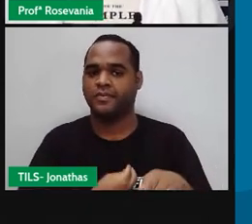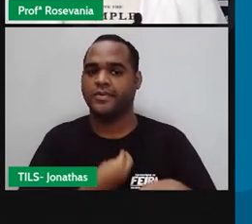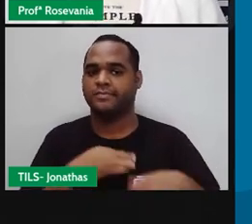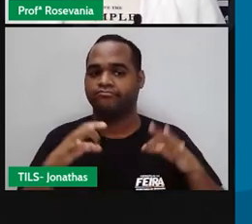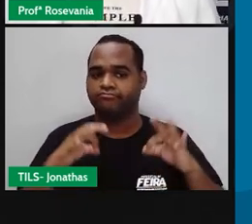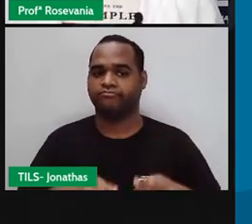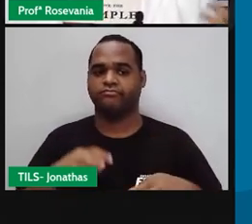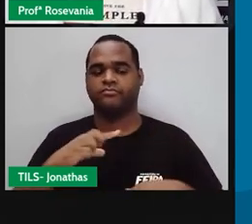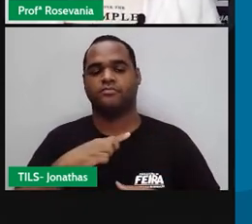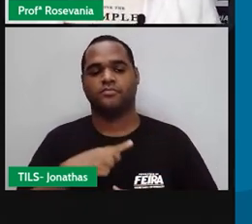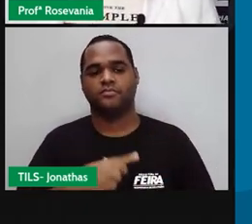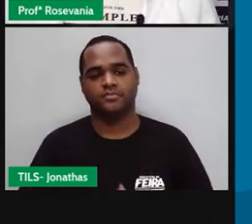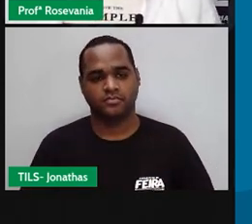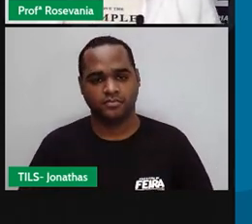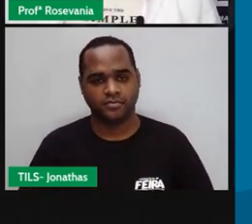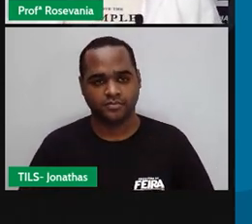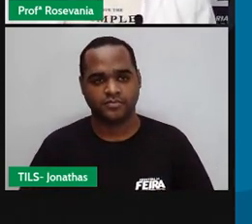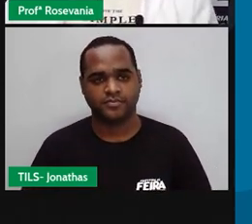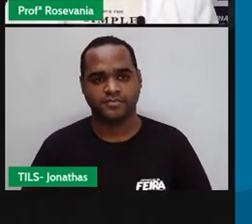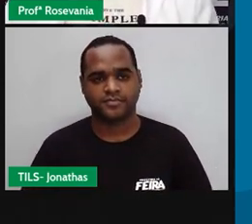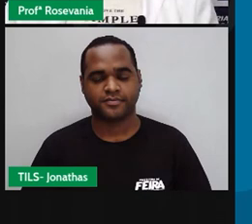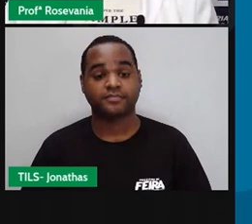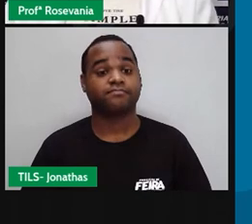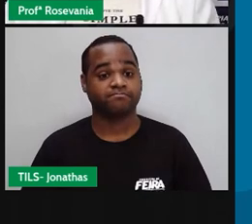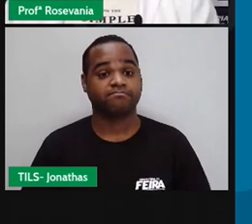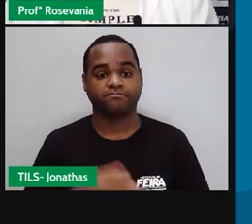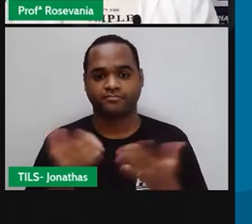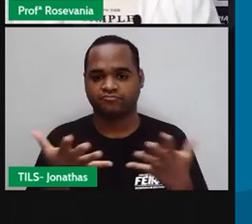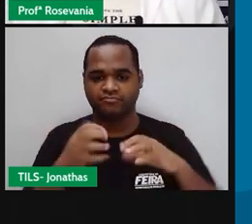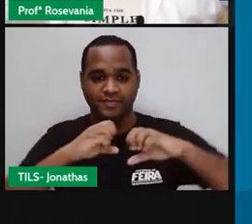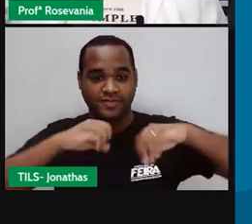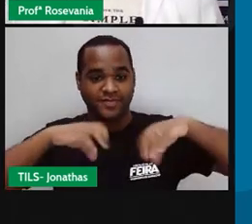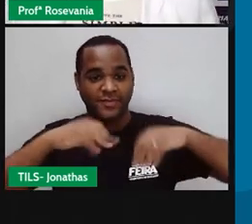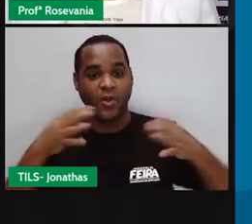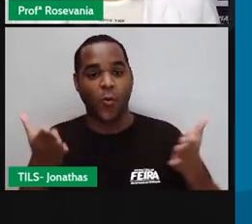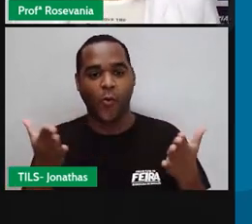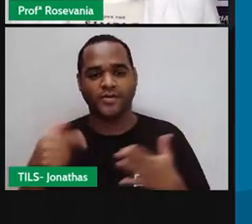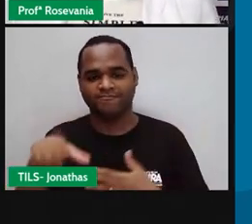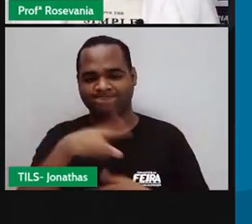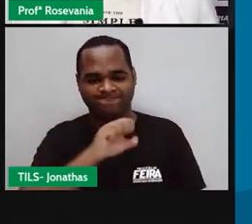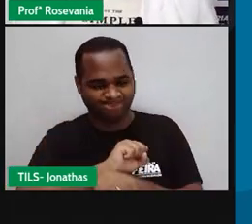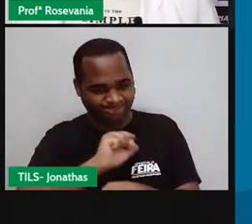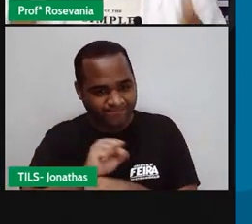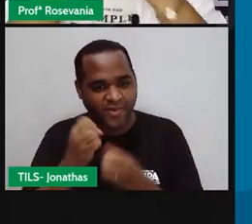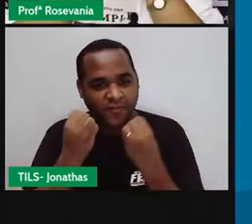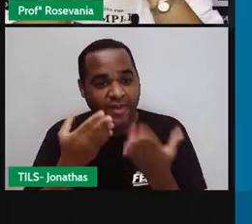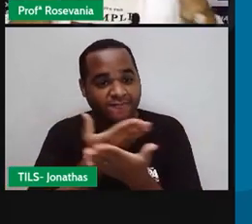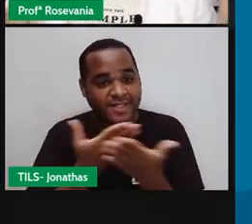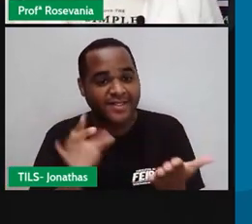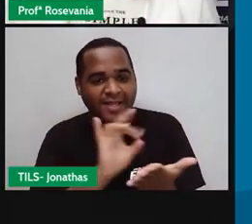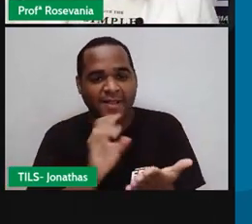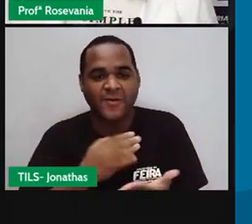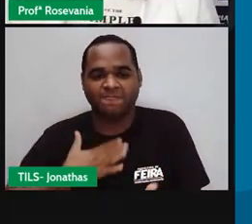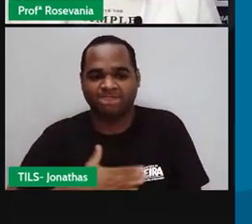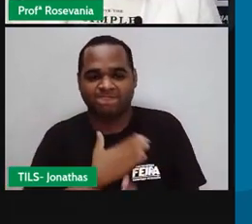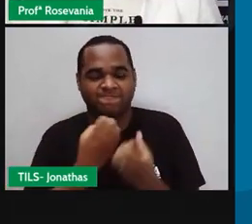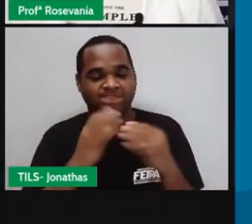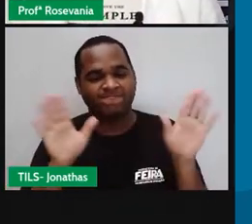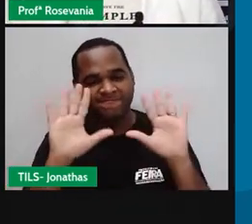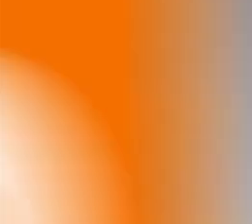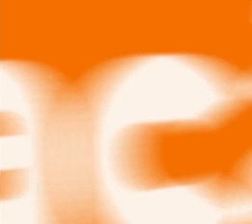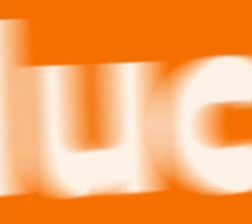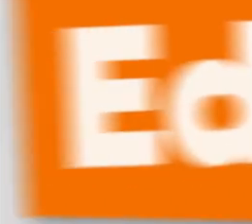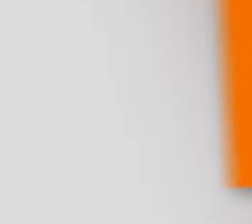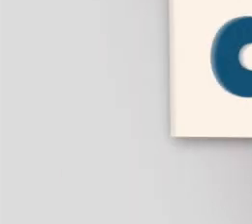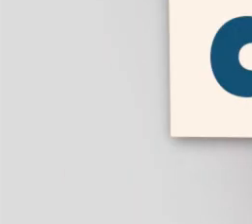Bom, gente, essa foi, né, a nossa aula de hoje, espero que vocês tenham gostado e até a nossa próxima aula.